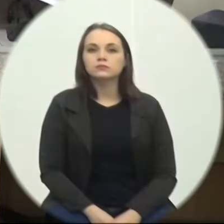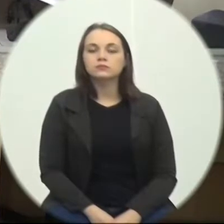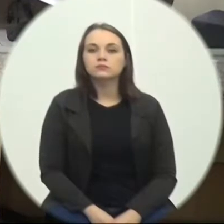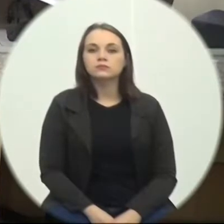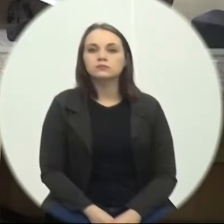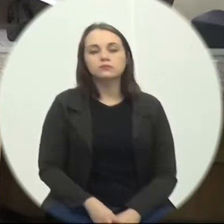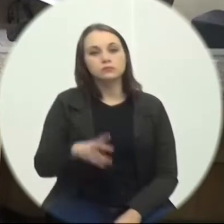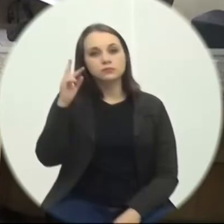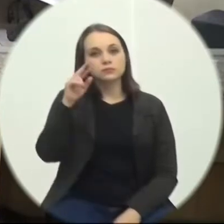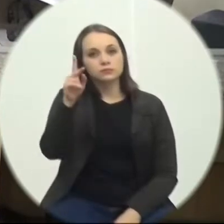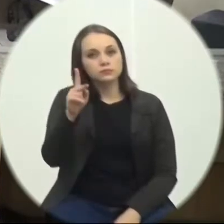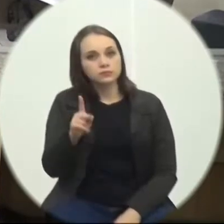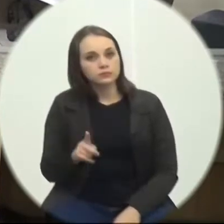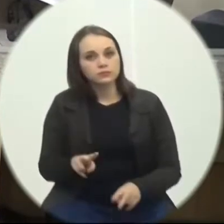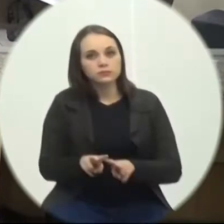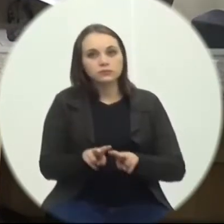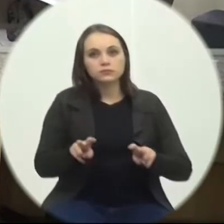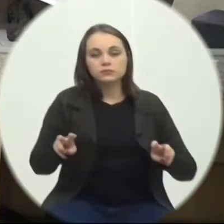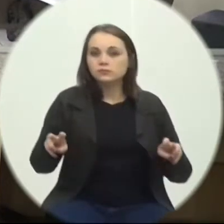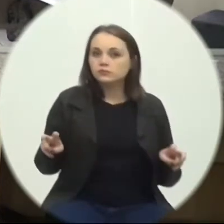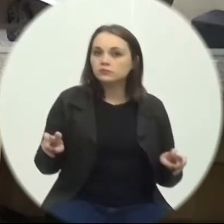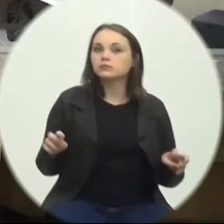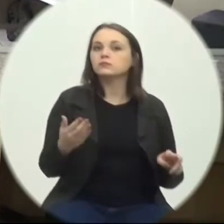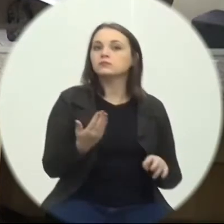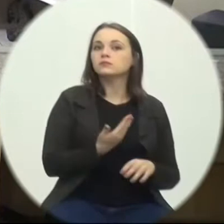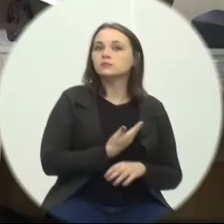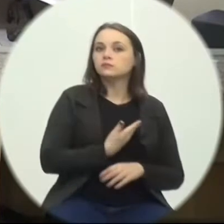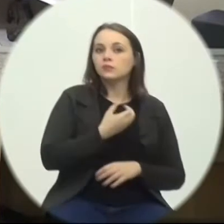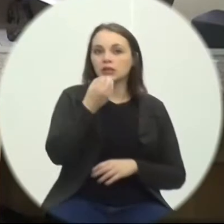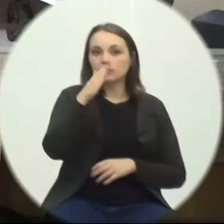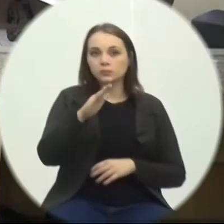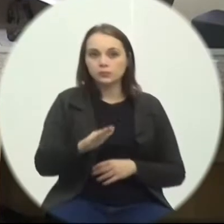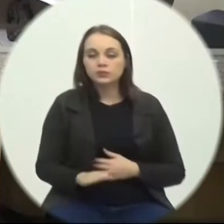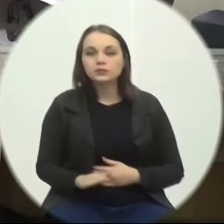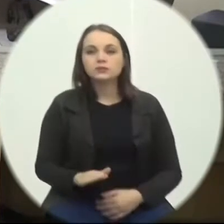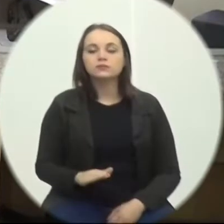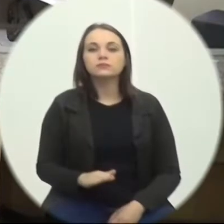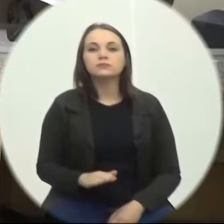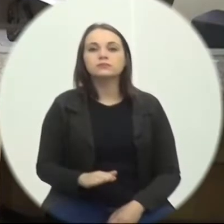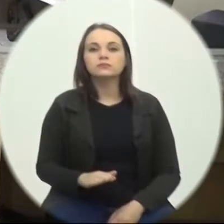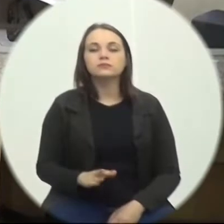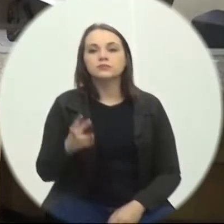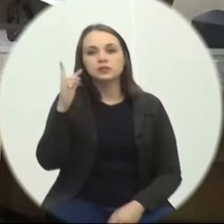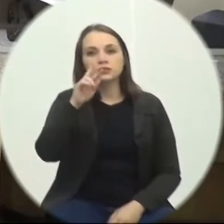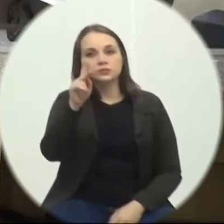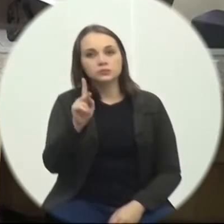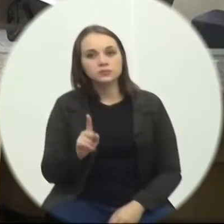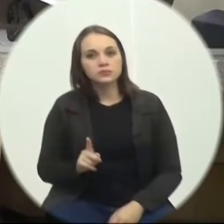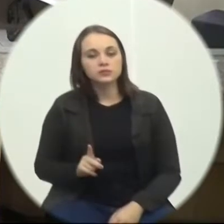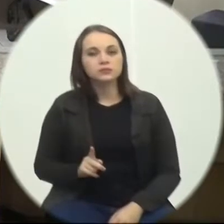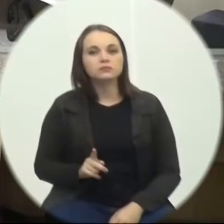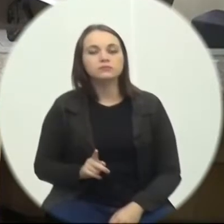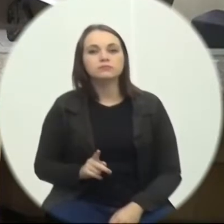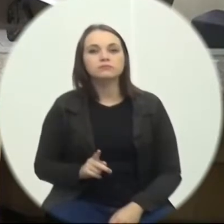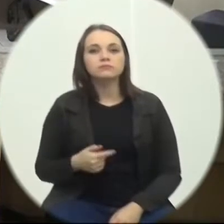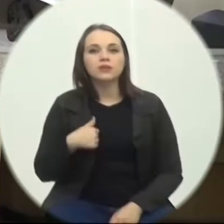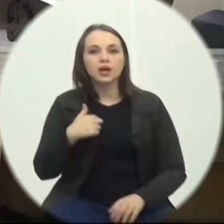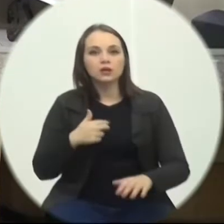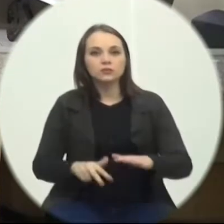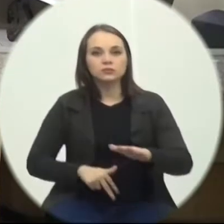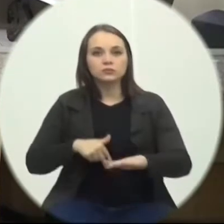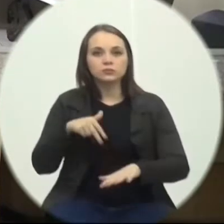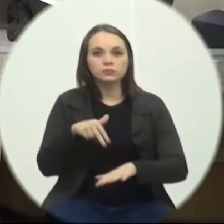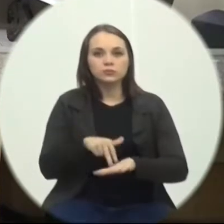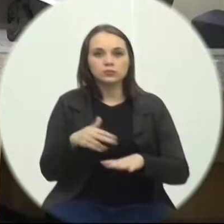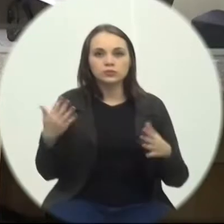Senhor presidente Mesa Nobres colegas Boa tarde Senhor presidente Subo Essa tribuna